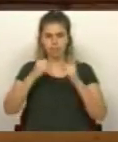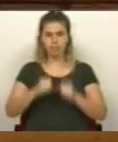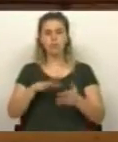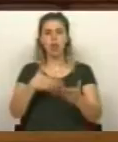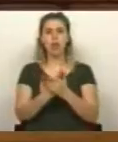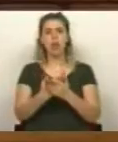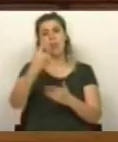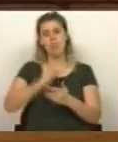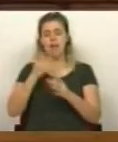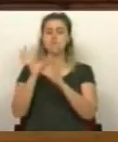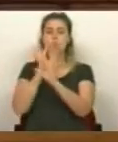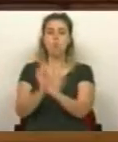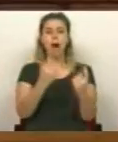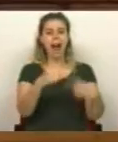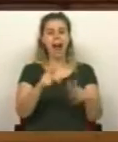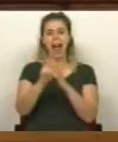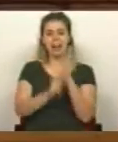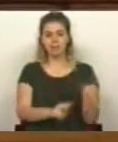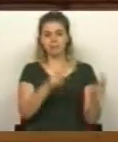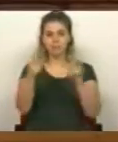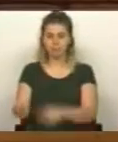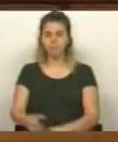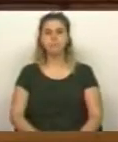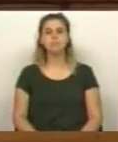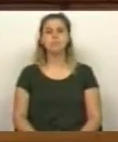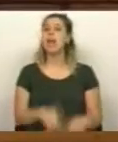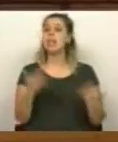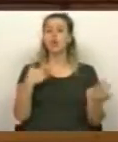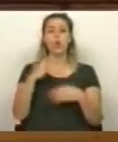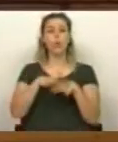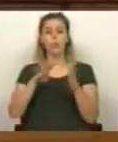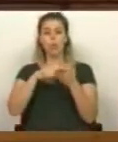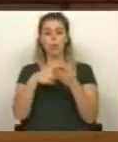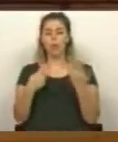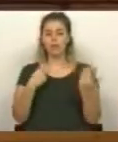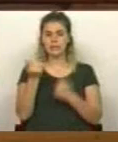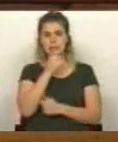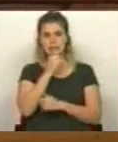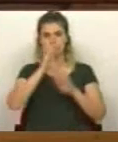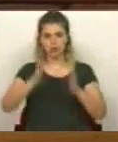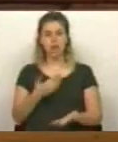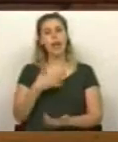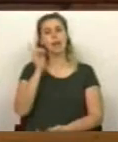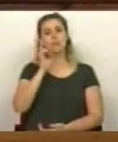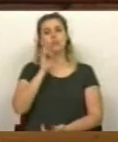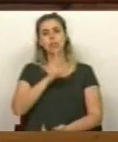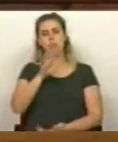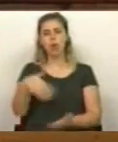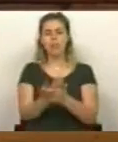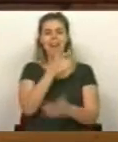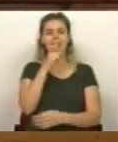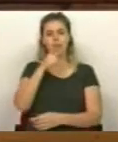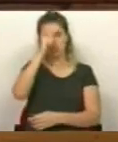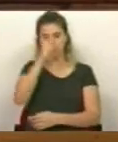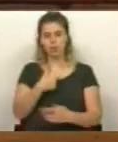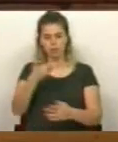que deveria ter acautelado nas normas de transição. E, portanto, face ao quadro que está traçado, impõem-se respostas que garantam